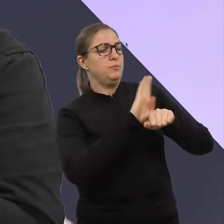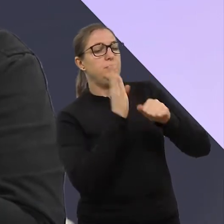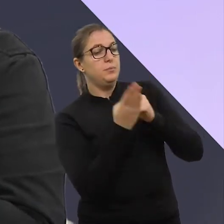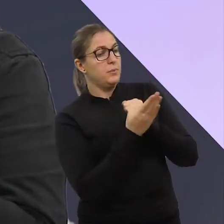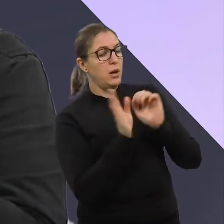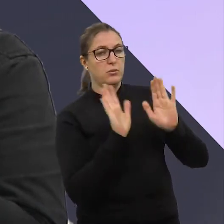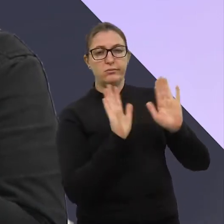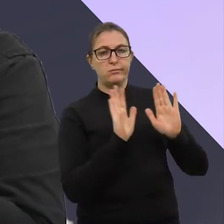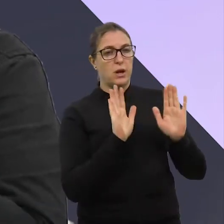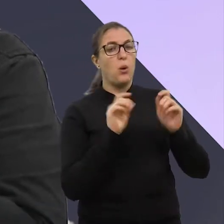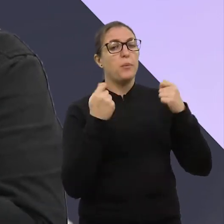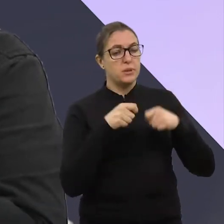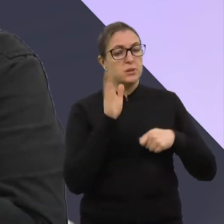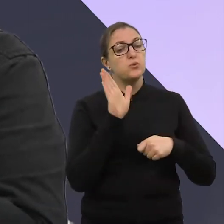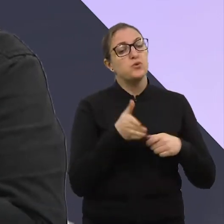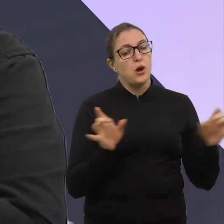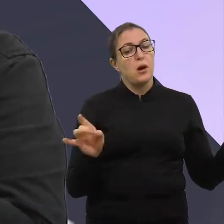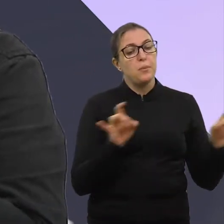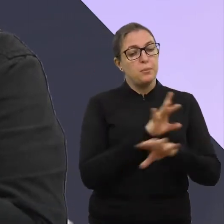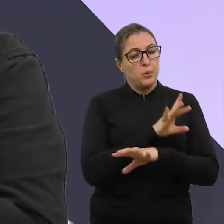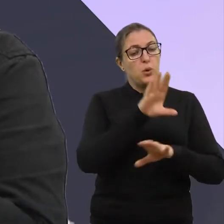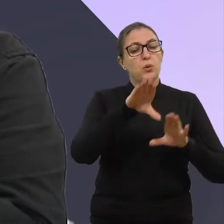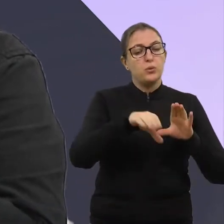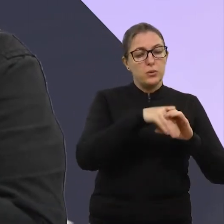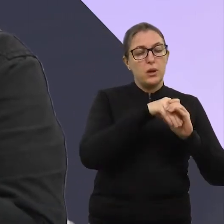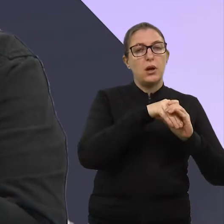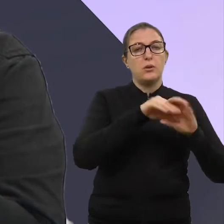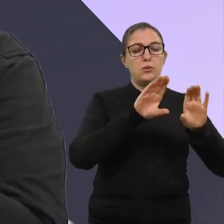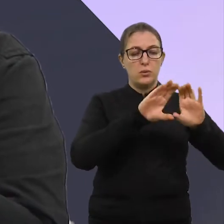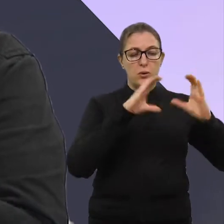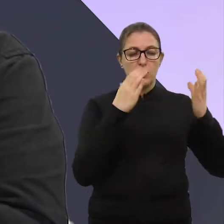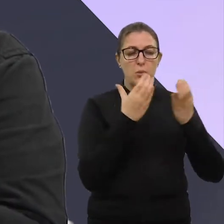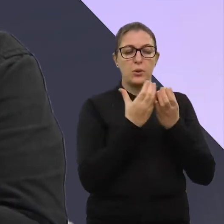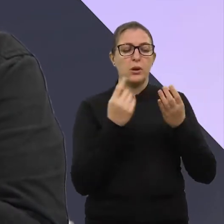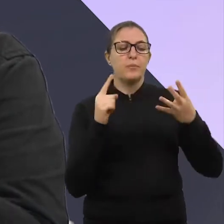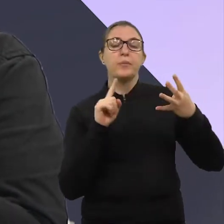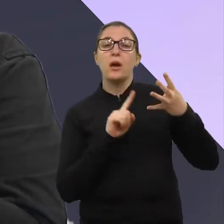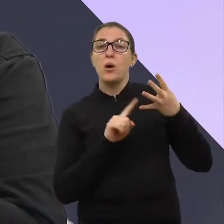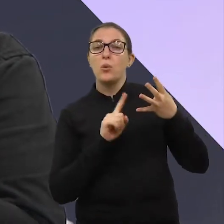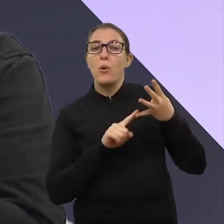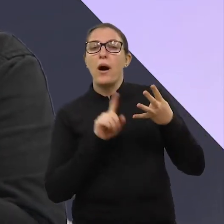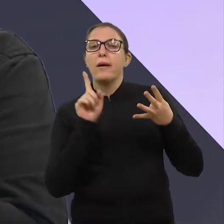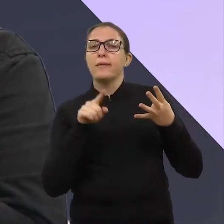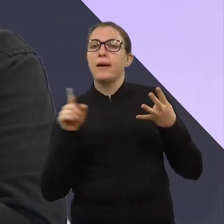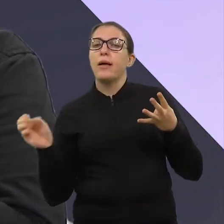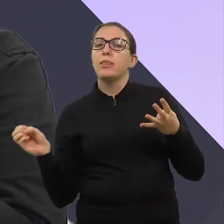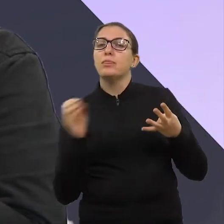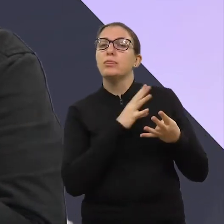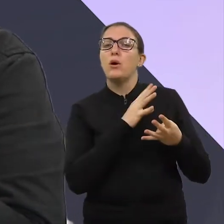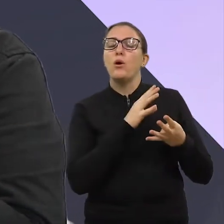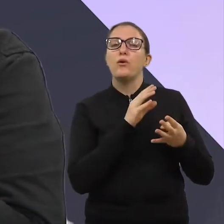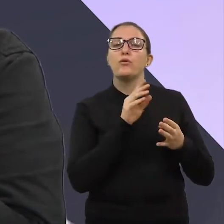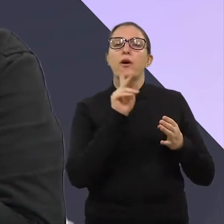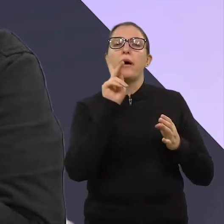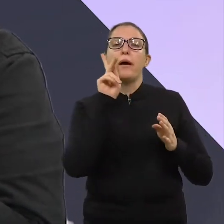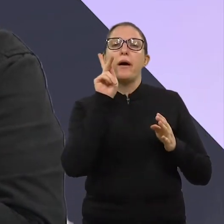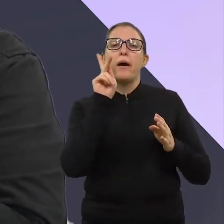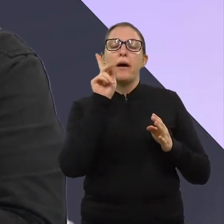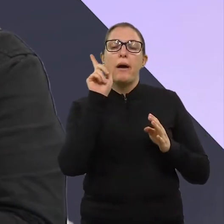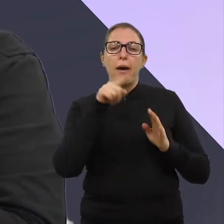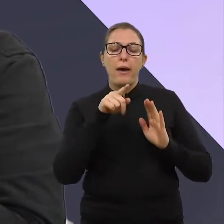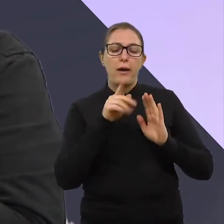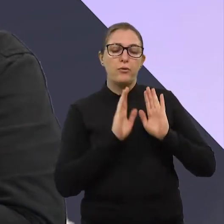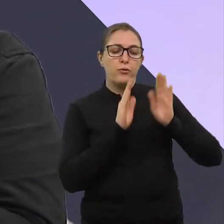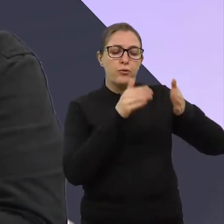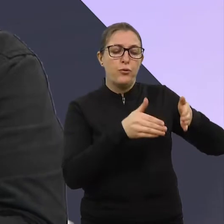é necessário que ele já exista naquela comunidade. E a quarta finalidade, que é uma finalidade nova, que é projetos étnicos, né?